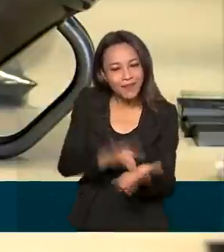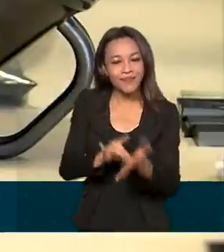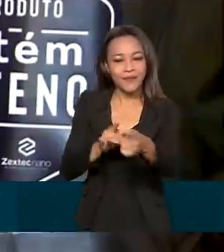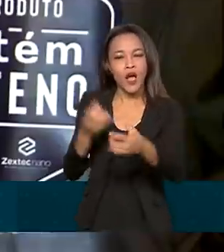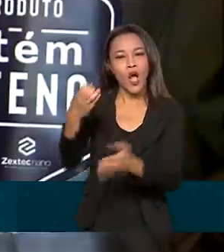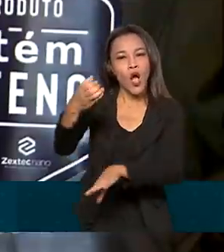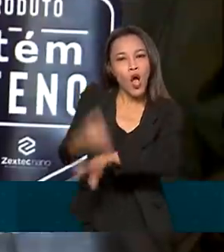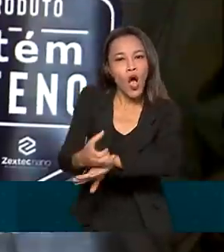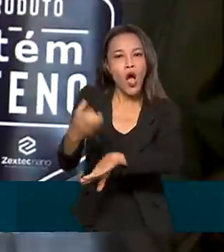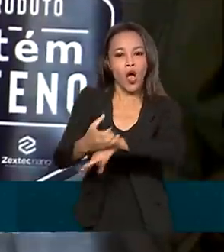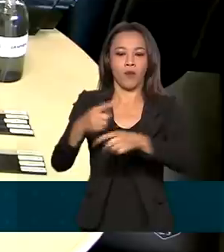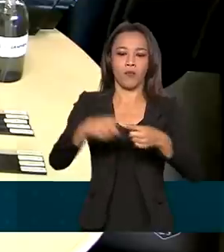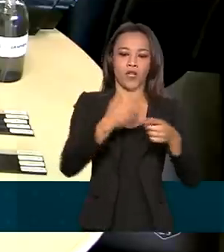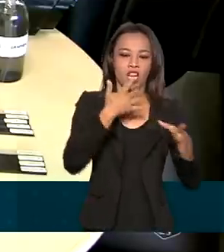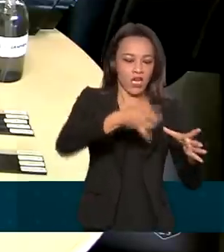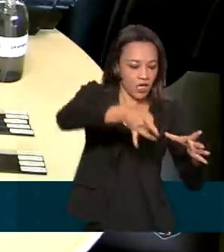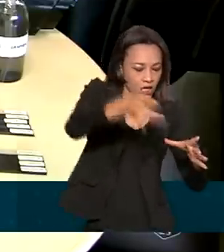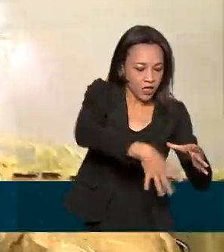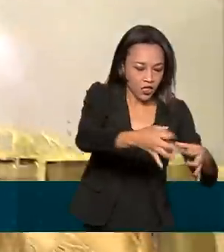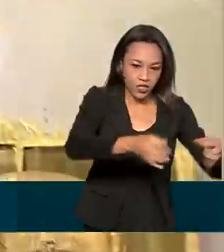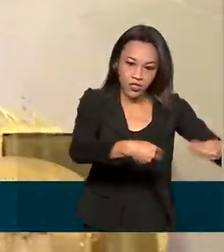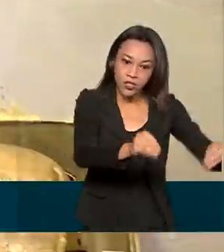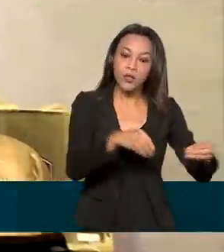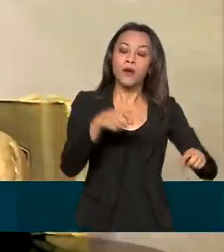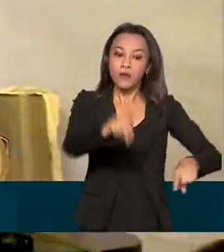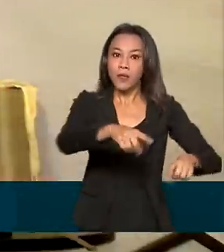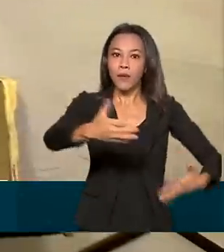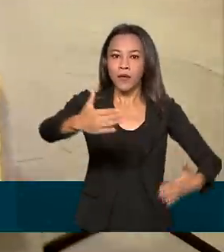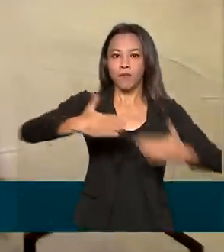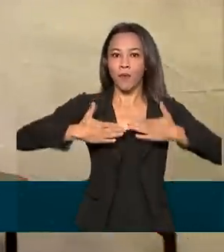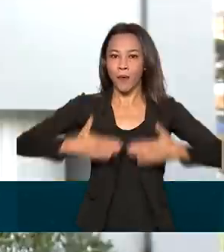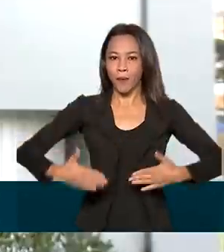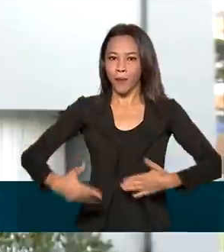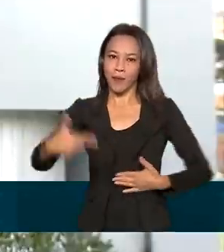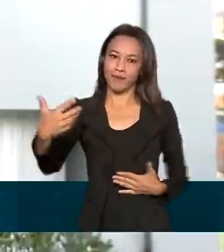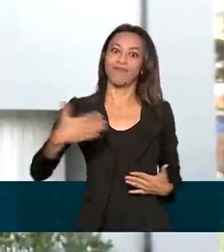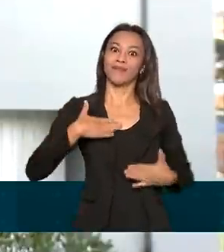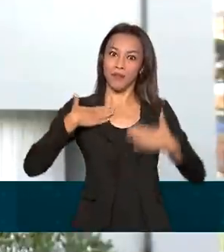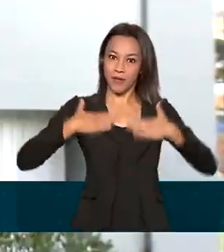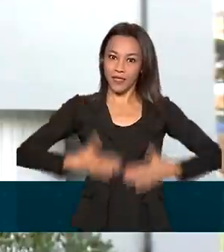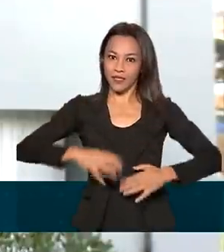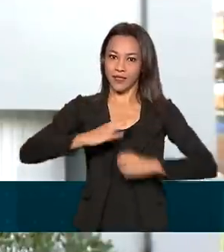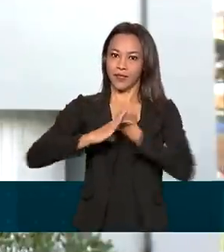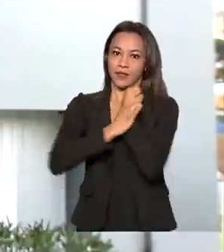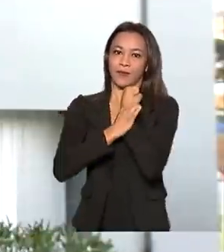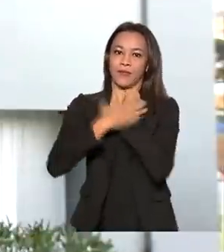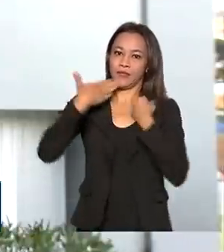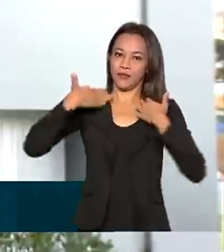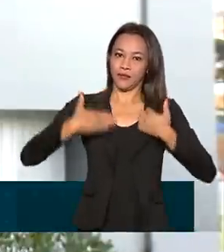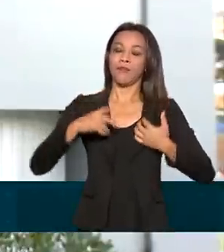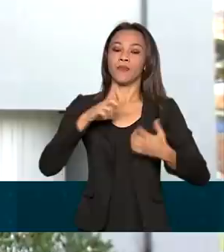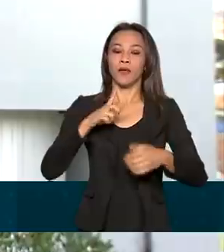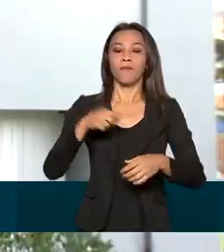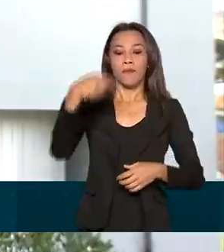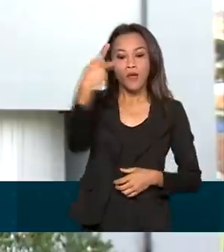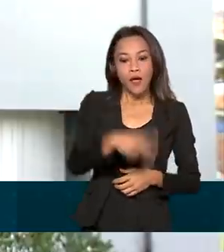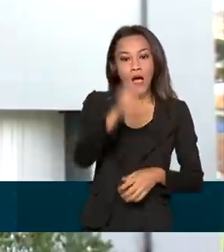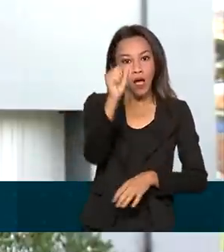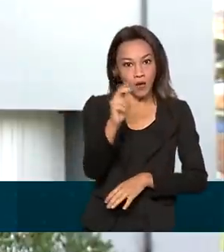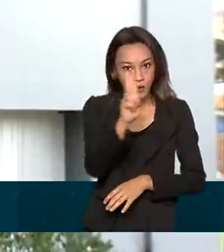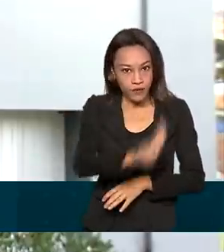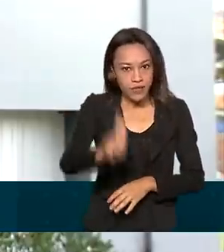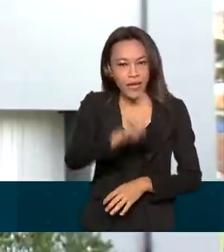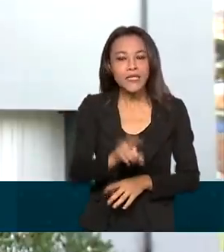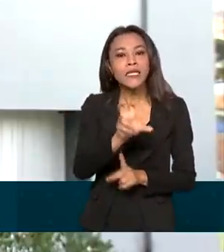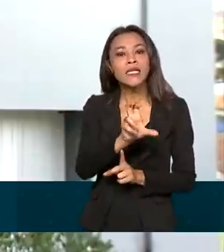Copos, sacos de lixo, peças de carro e até coletes a provas de bala. A Universidade tem capacidade de produção de 500 kg por